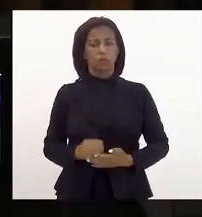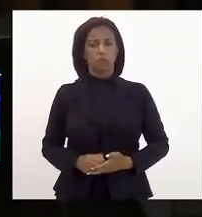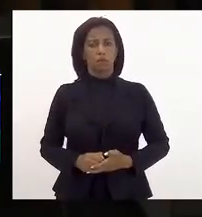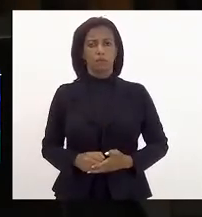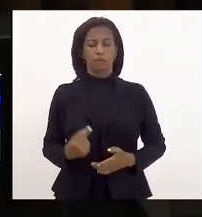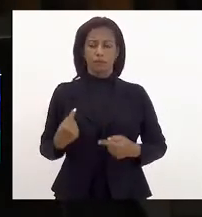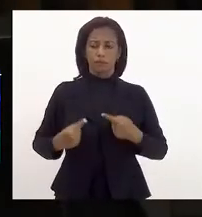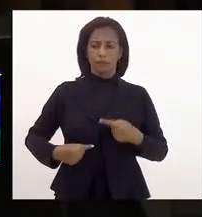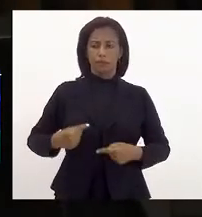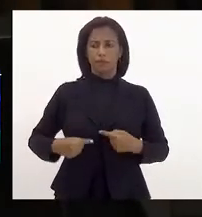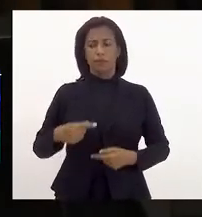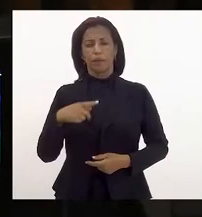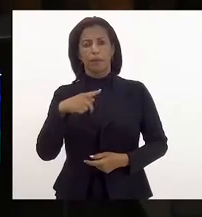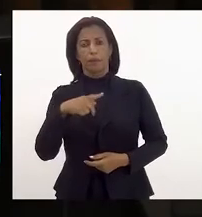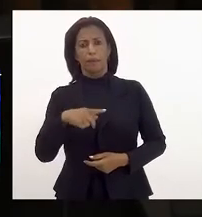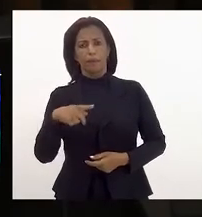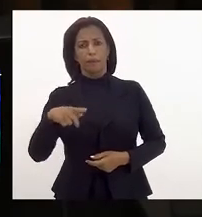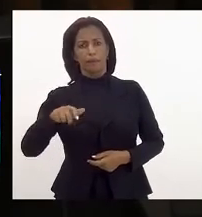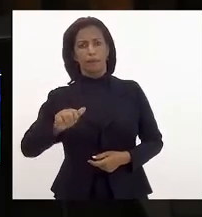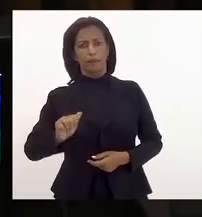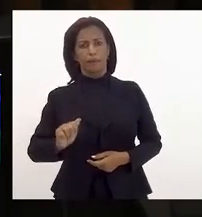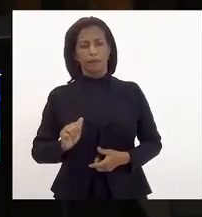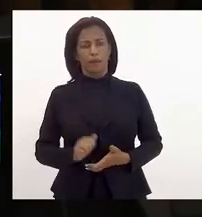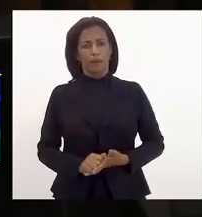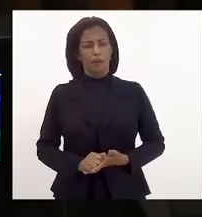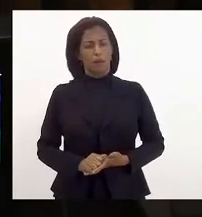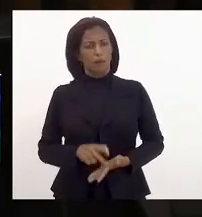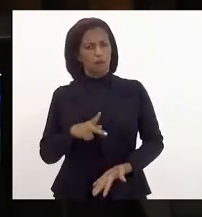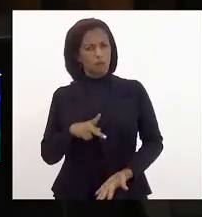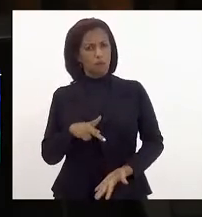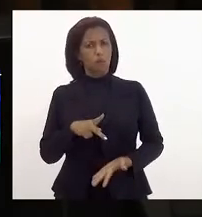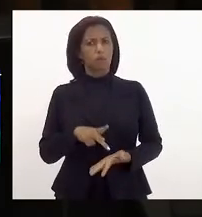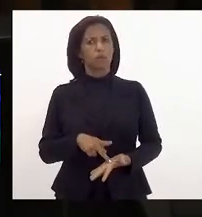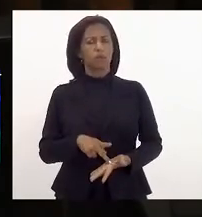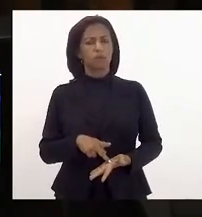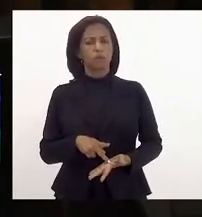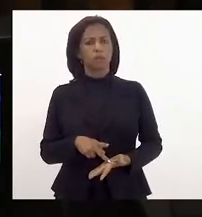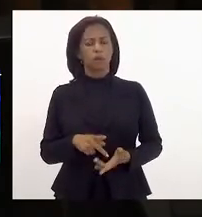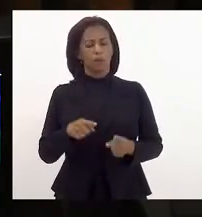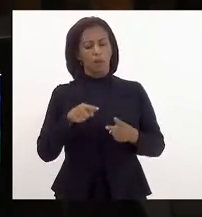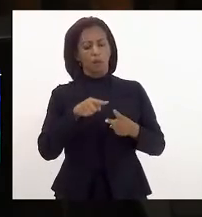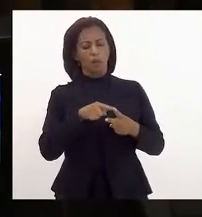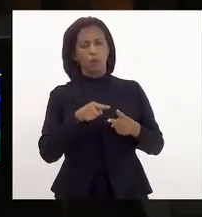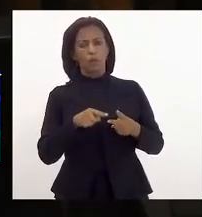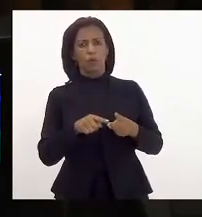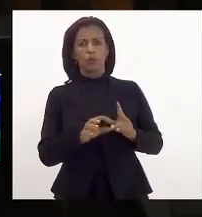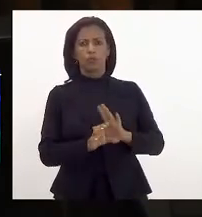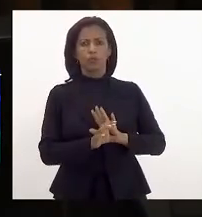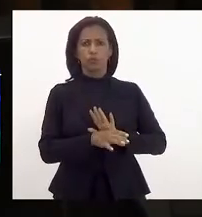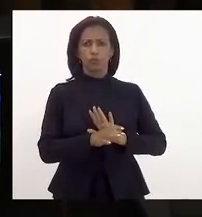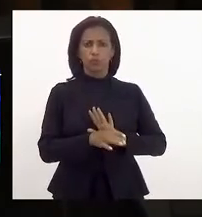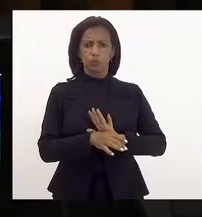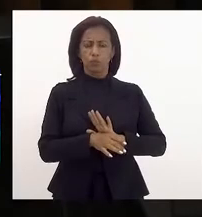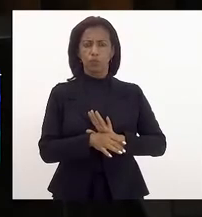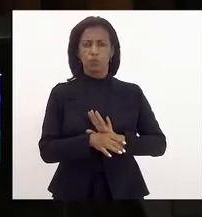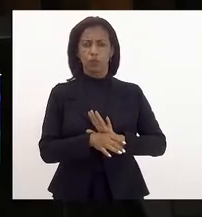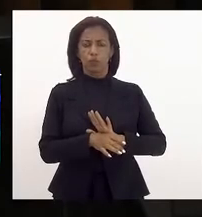discutir o PPA, para reafirmar dois conceitos que a gente fala